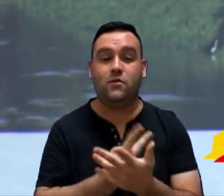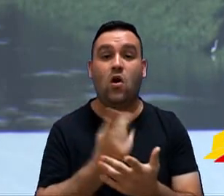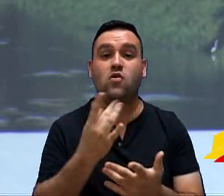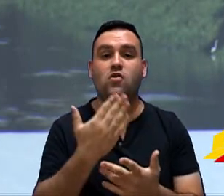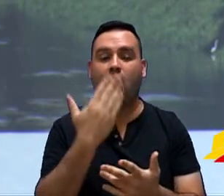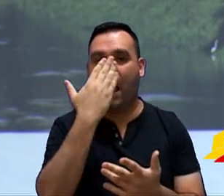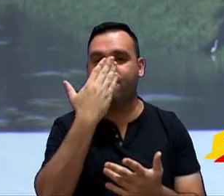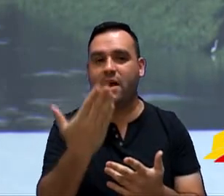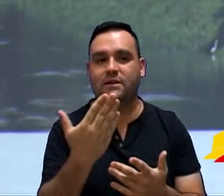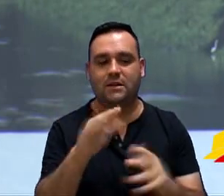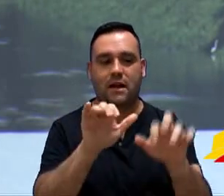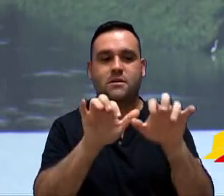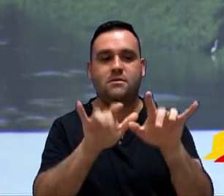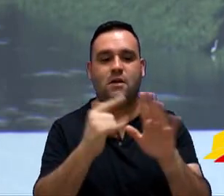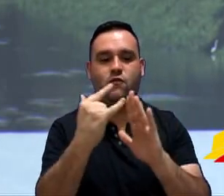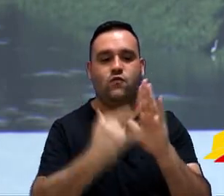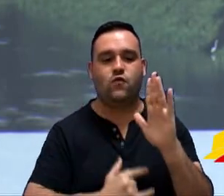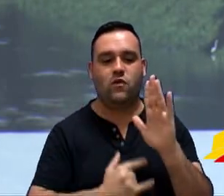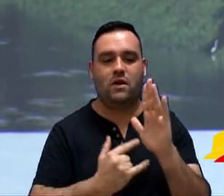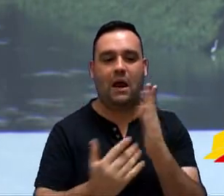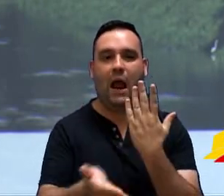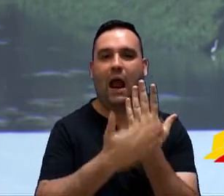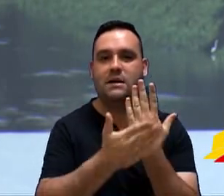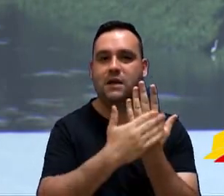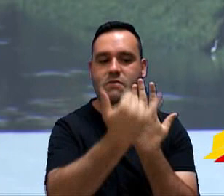frente foi digitalizada, o verso não.